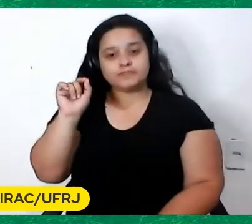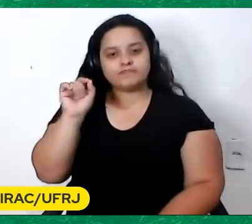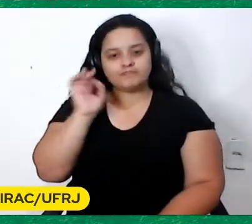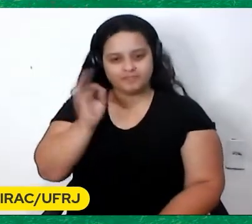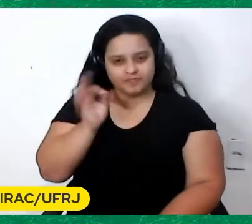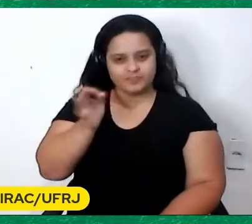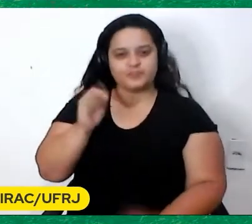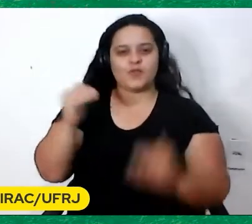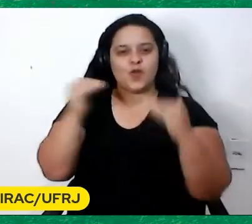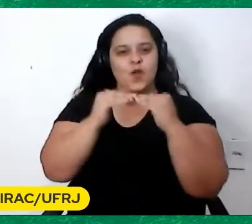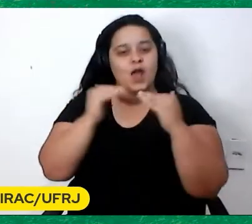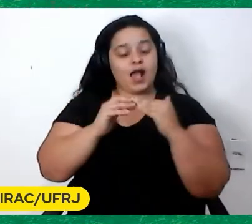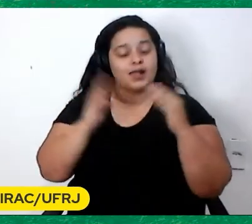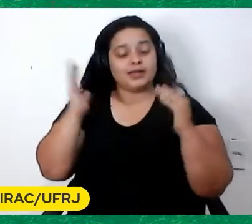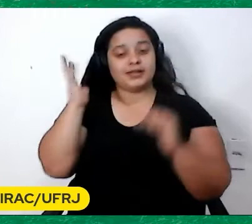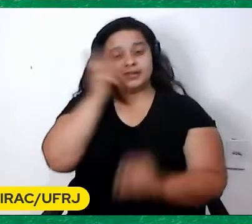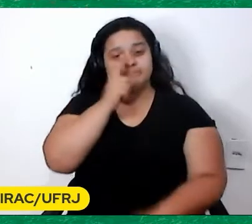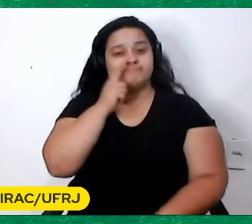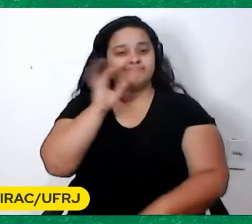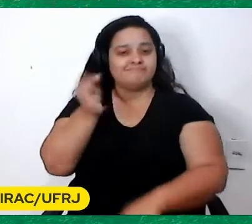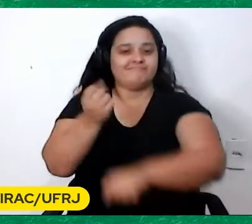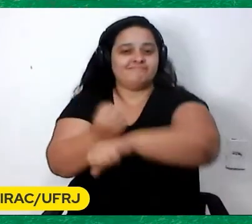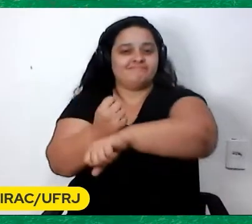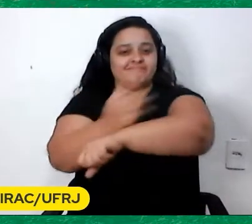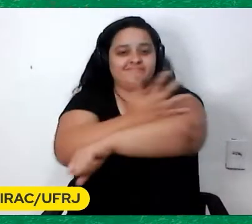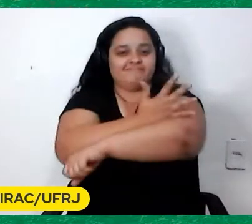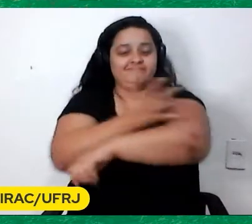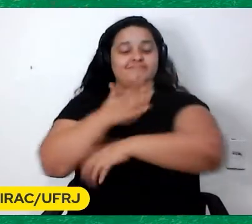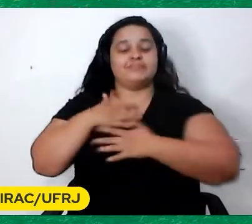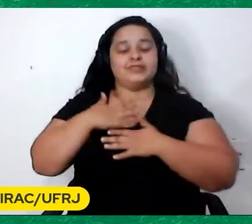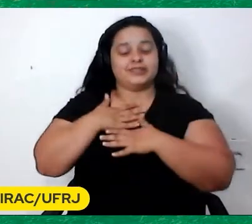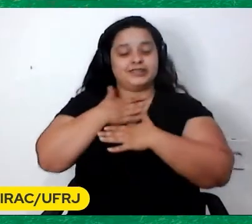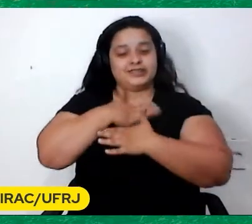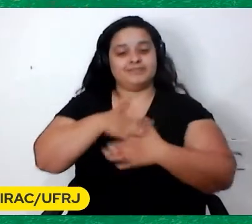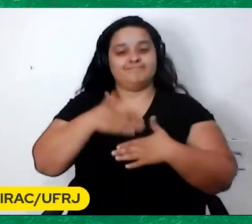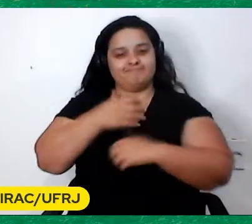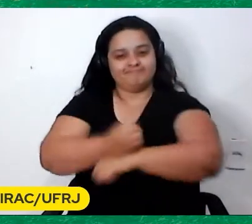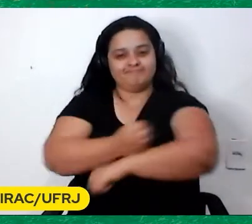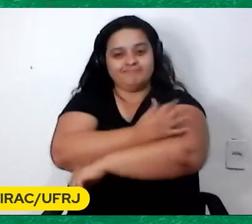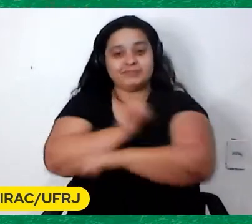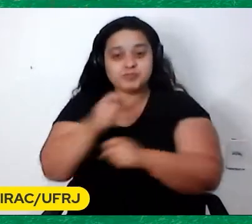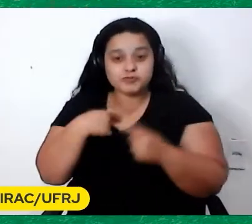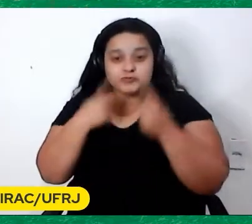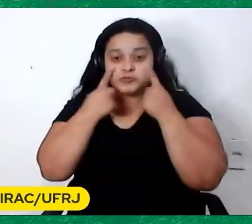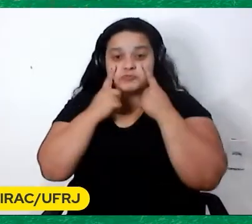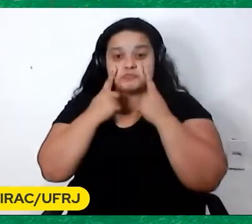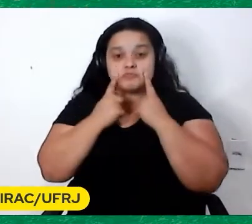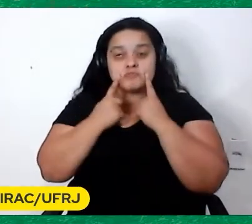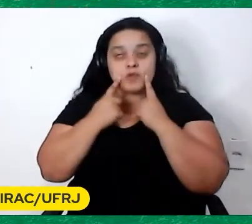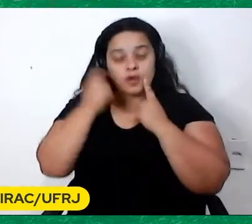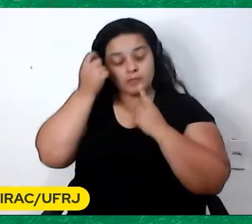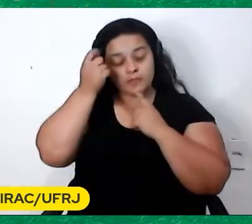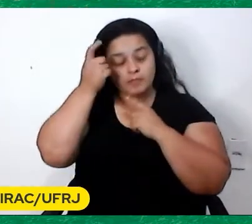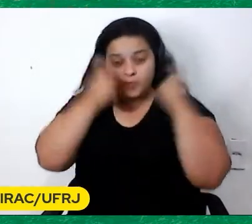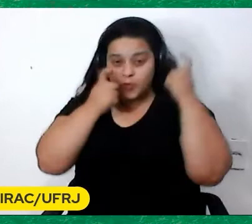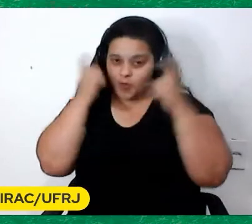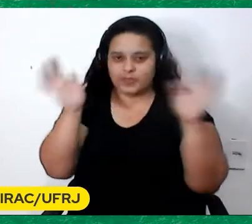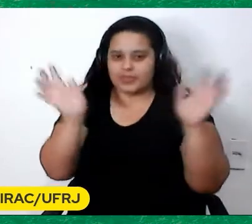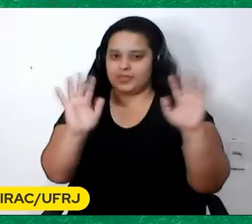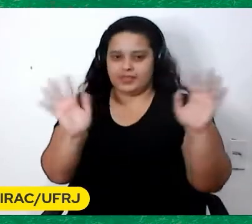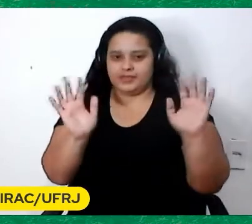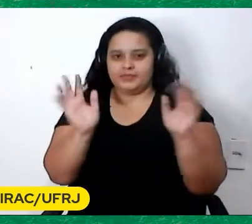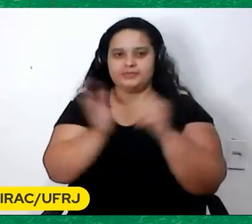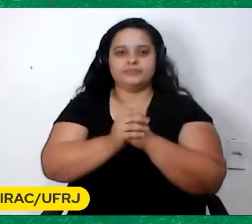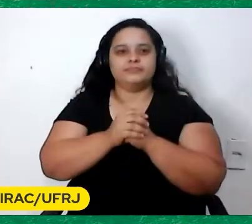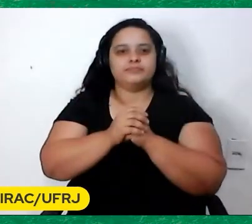Lindo Olha, é emocionante Eu emocionei aqui Se eu chorar De vez em quando Não se preocupe Imagino